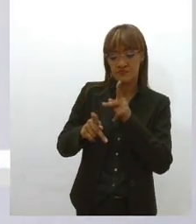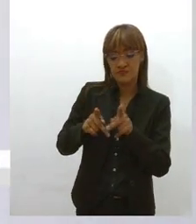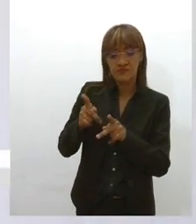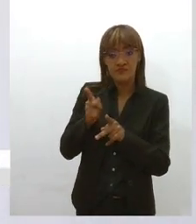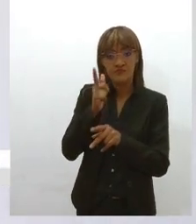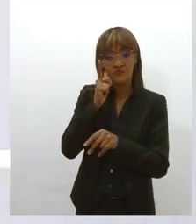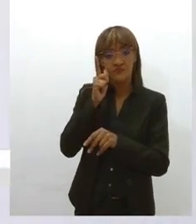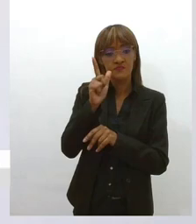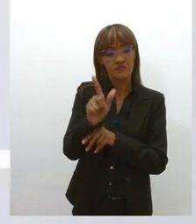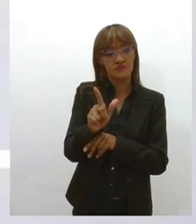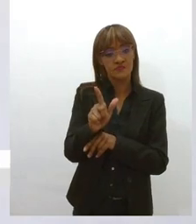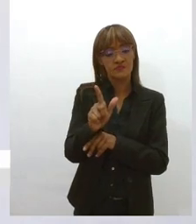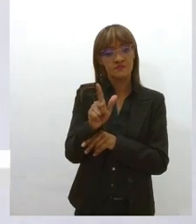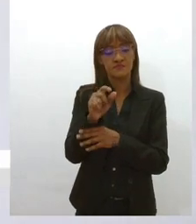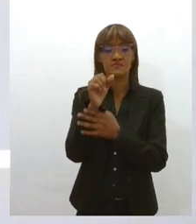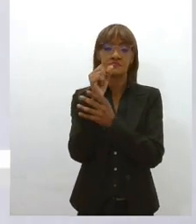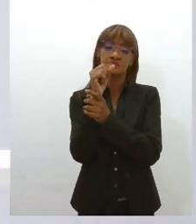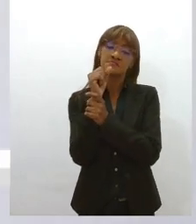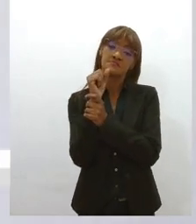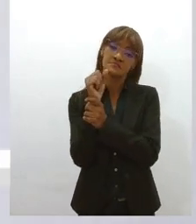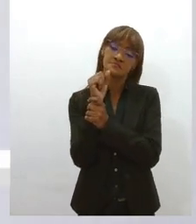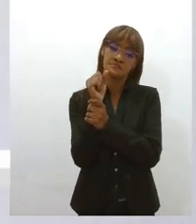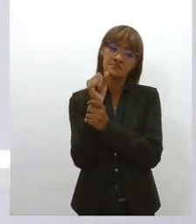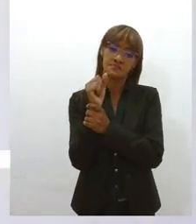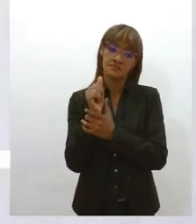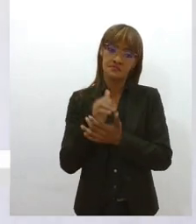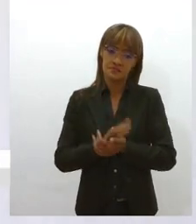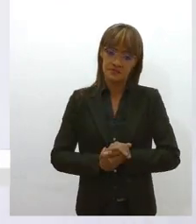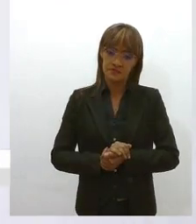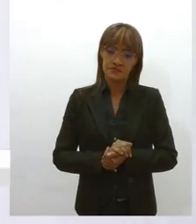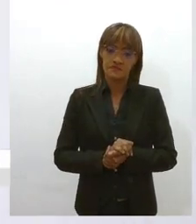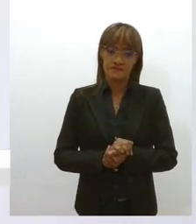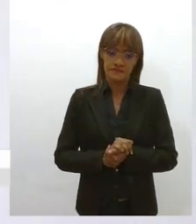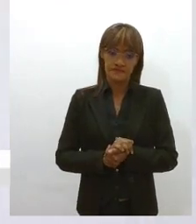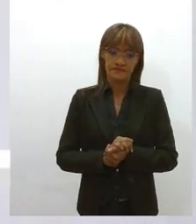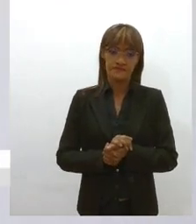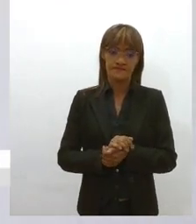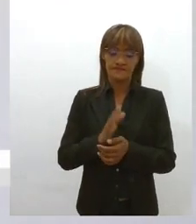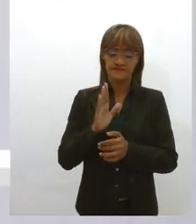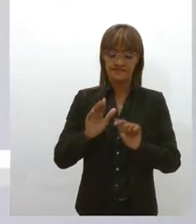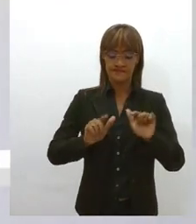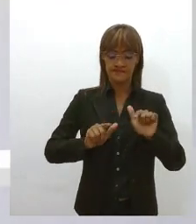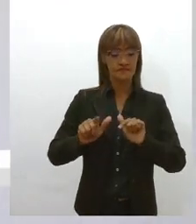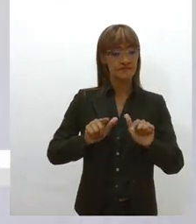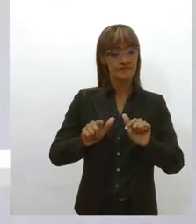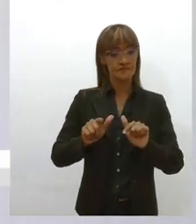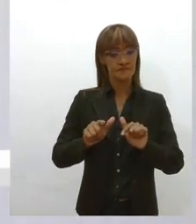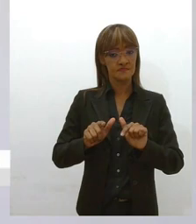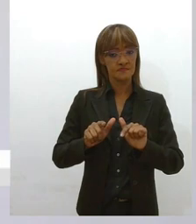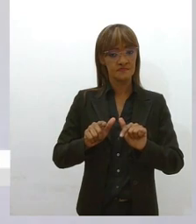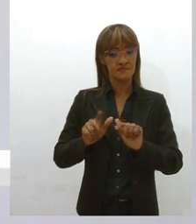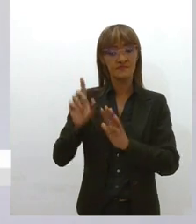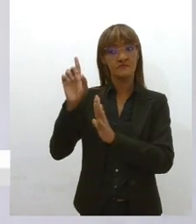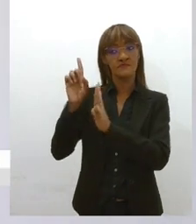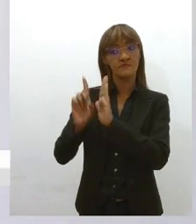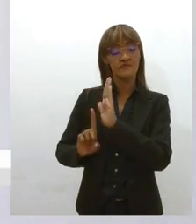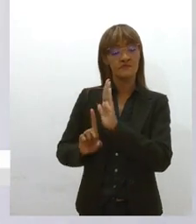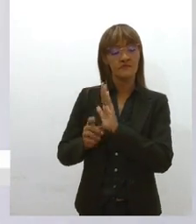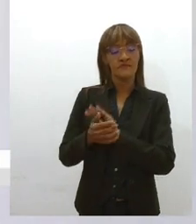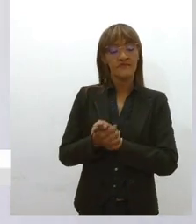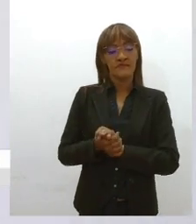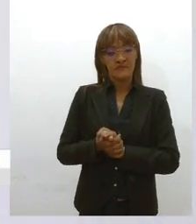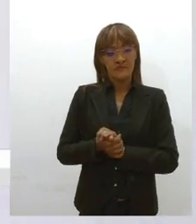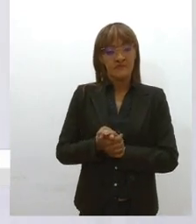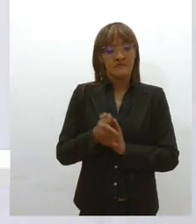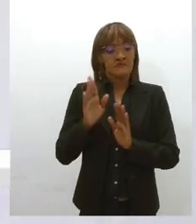conseguiam garantir, em termos de, de proteção trabalhista, né, e eu diria que essa pesquisa, ela